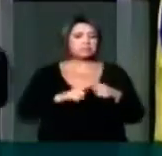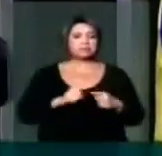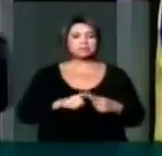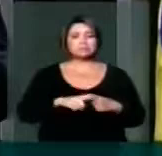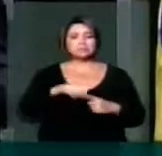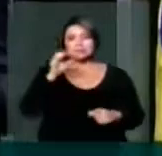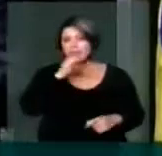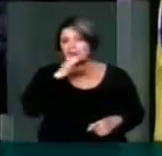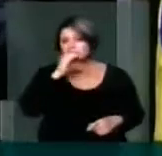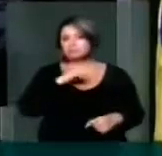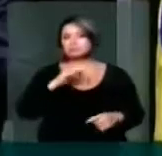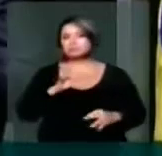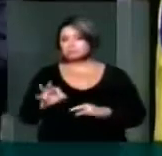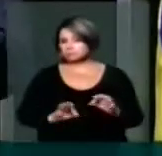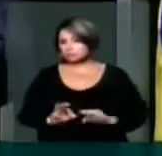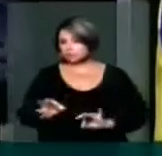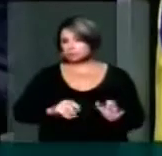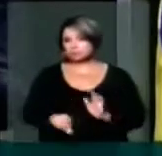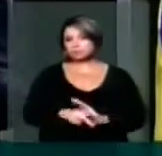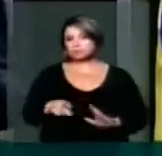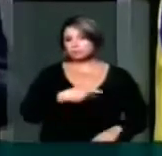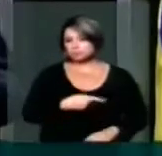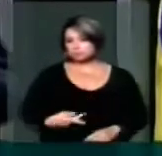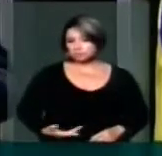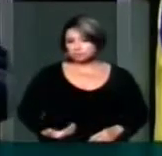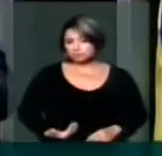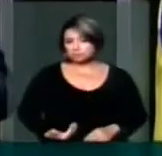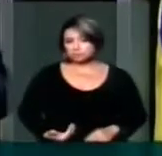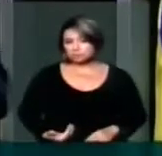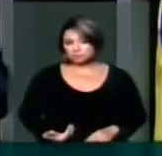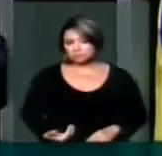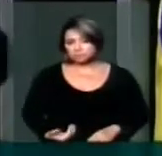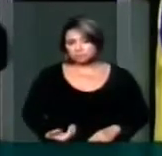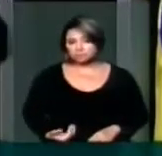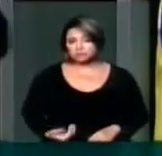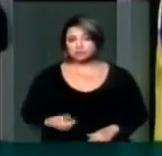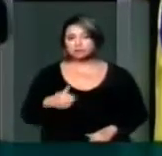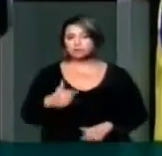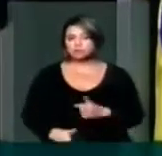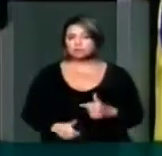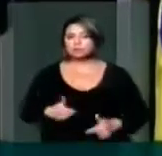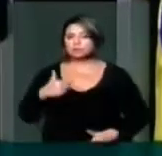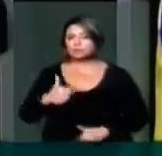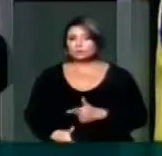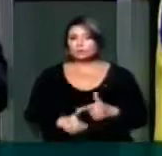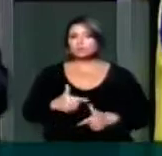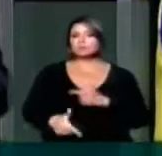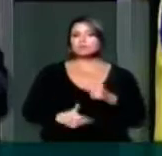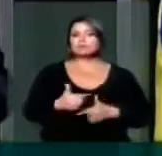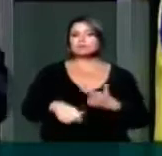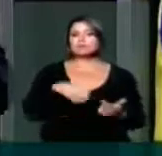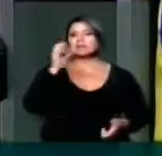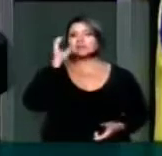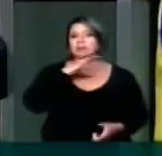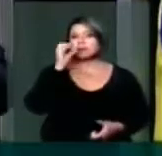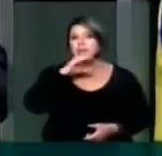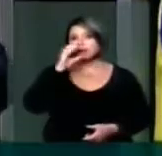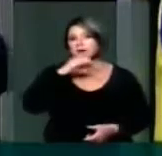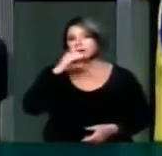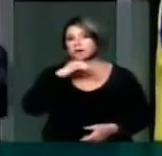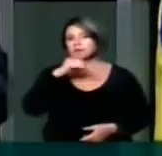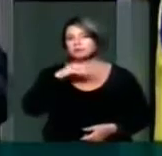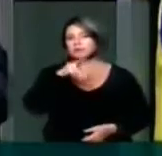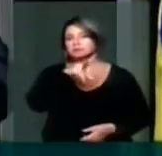preciso que haja, por parte do governo, meu caro Moroni, um trabalho urgente, porque